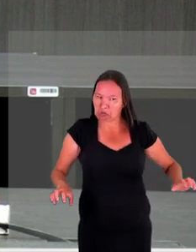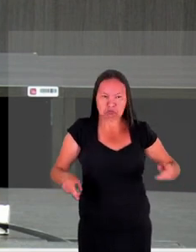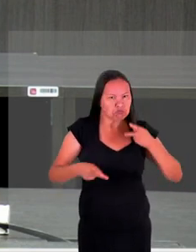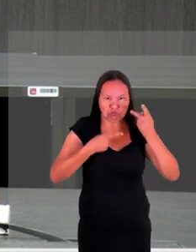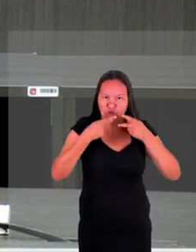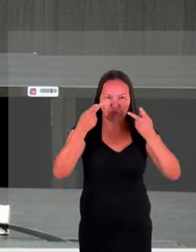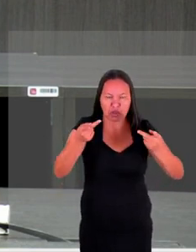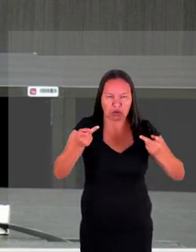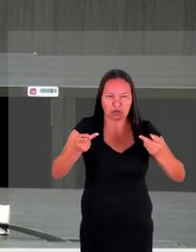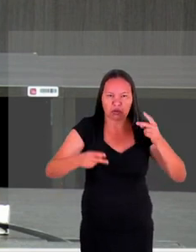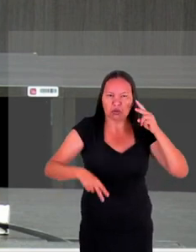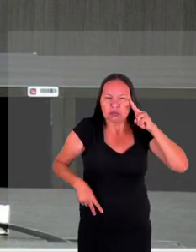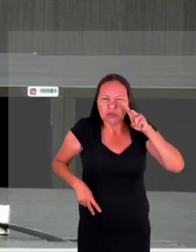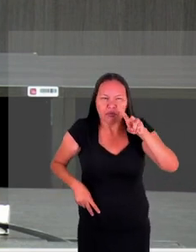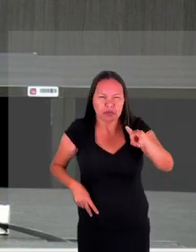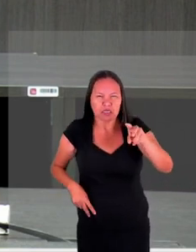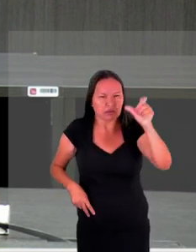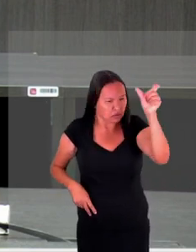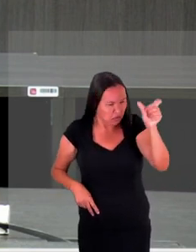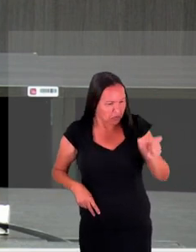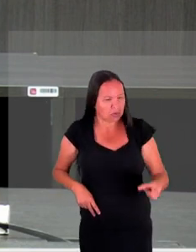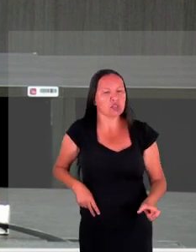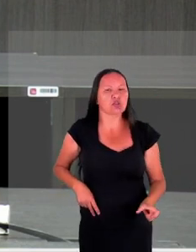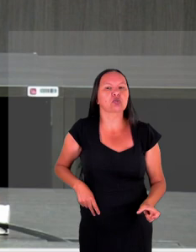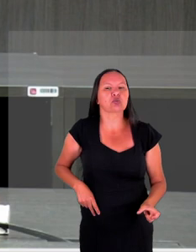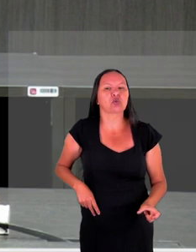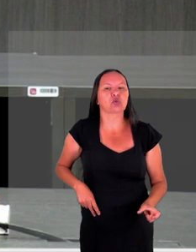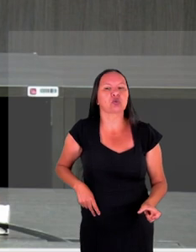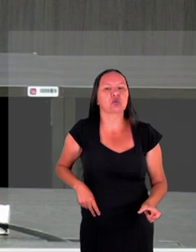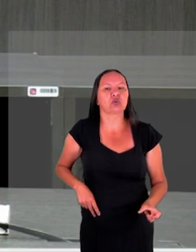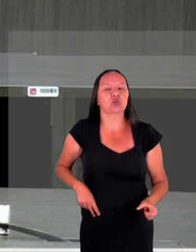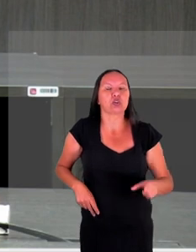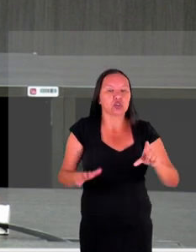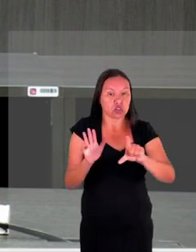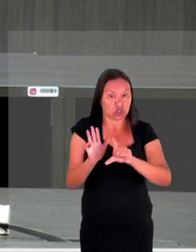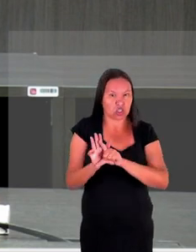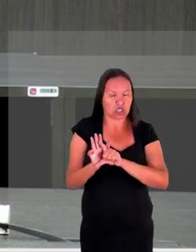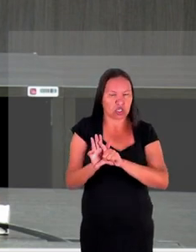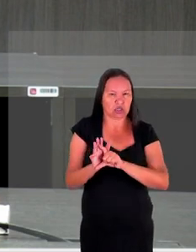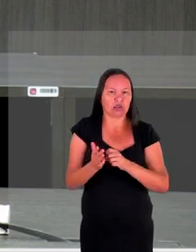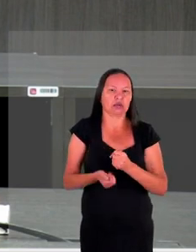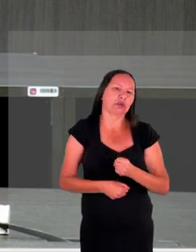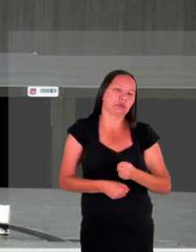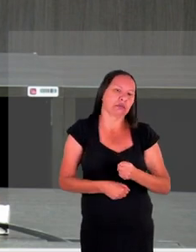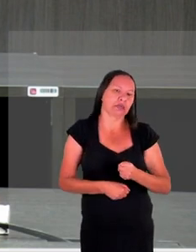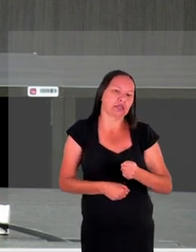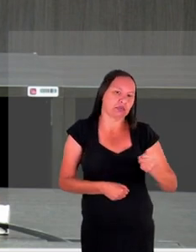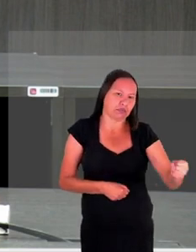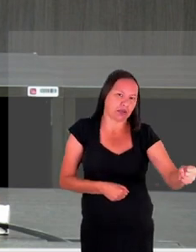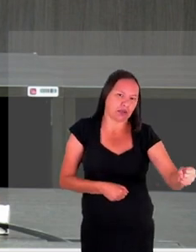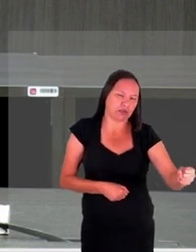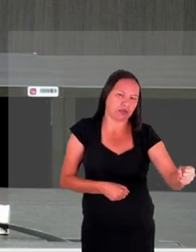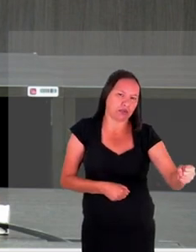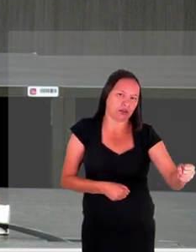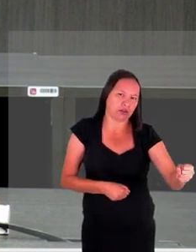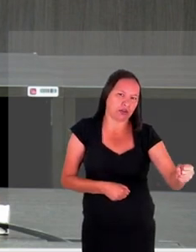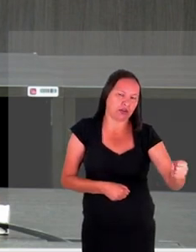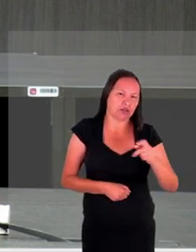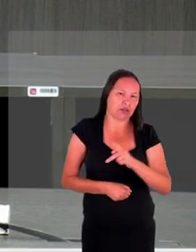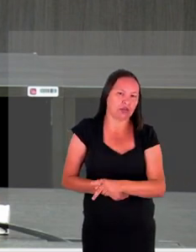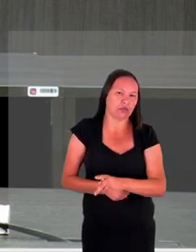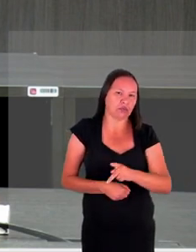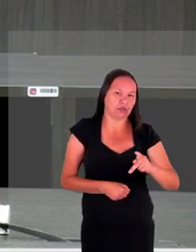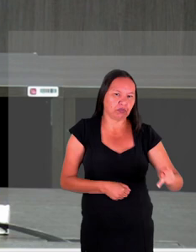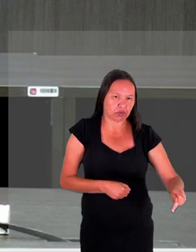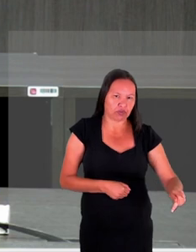tirar esse olhar da vítima como objeto e entendê-la como sujeito de direito então eu quero passar a palavra para o nosso grande professor